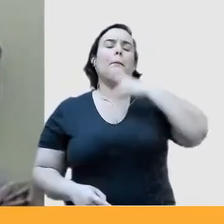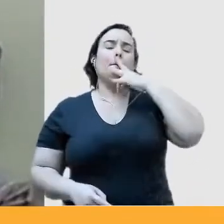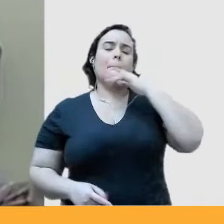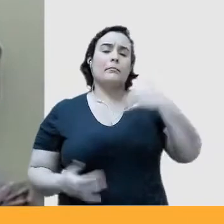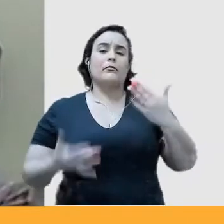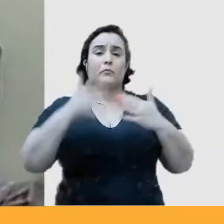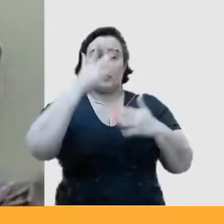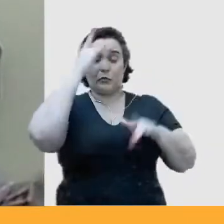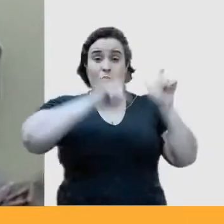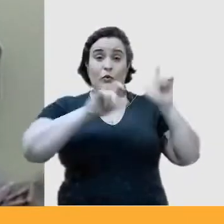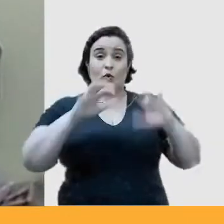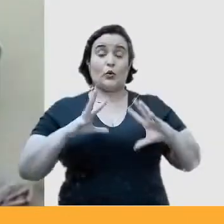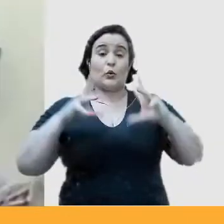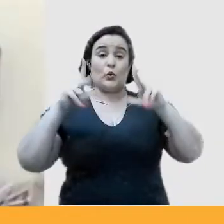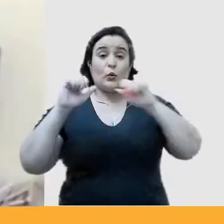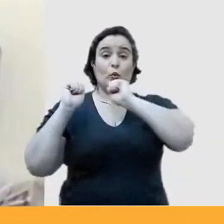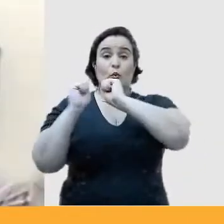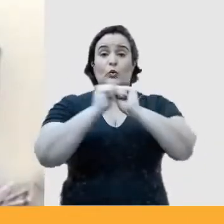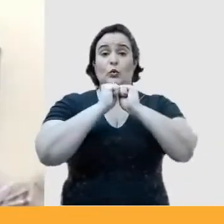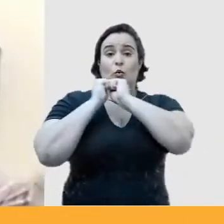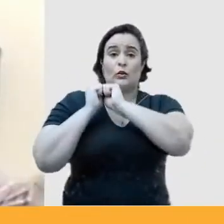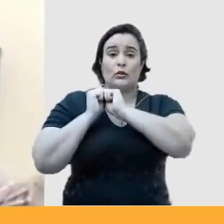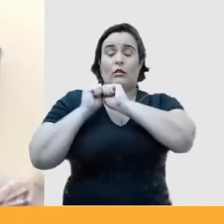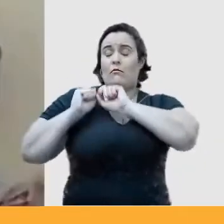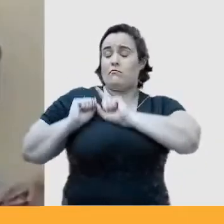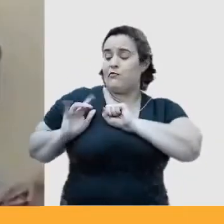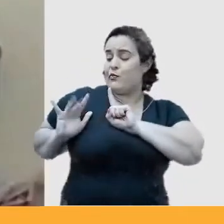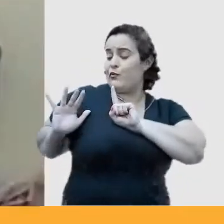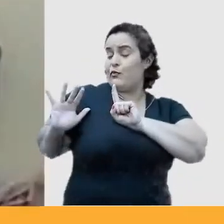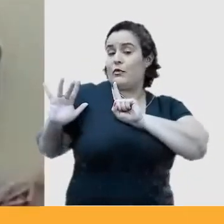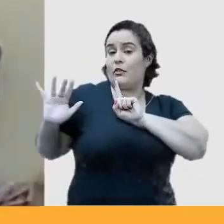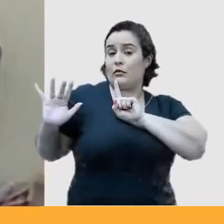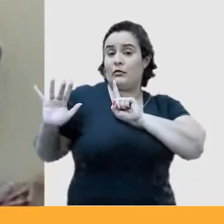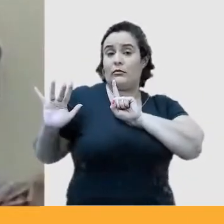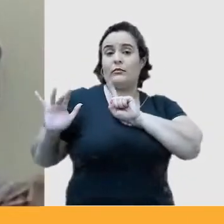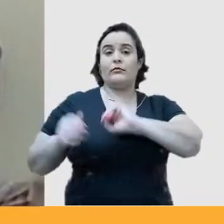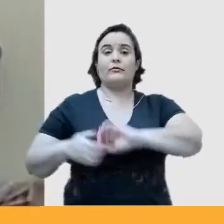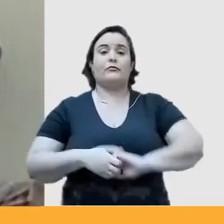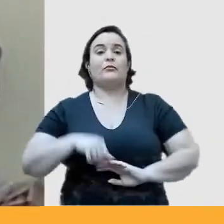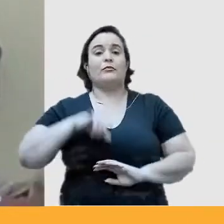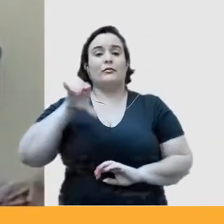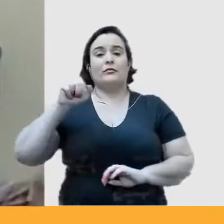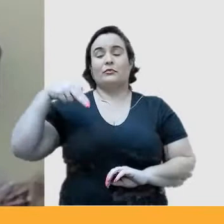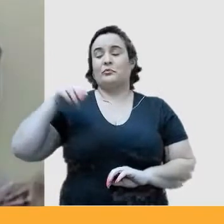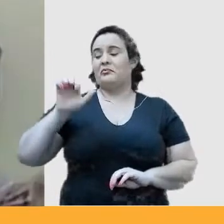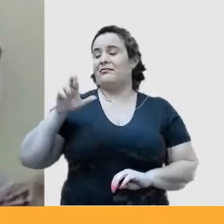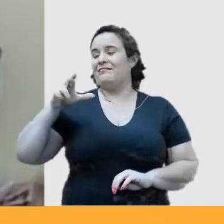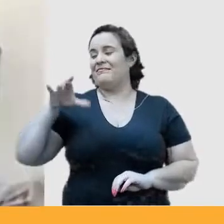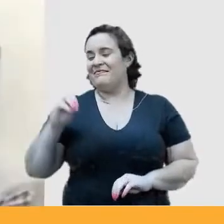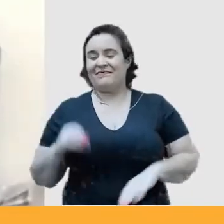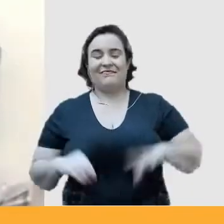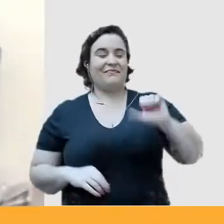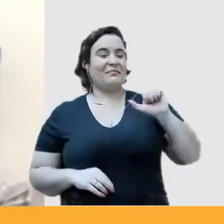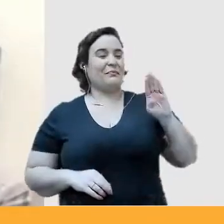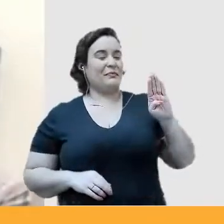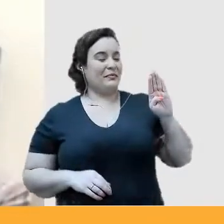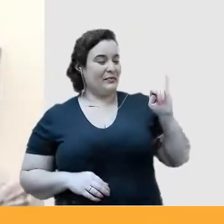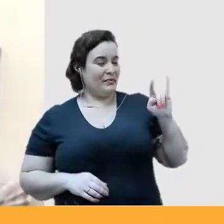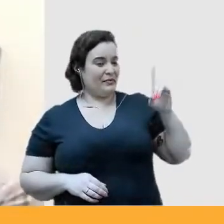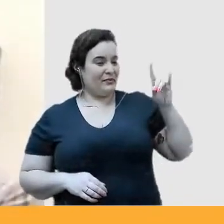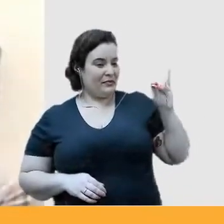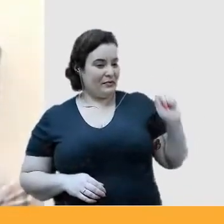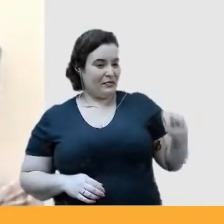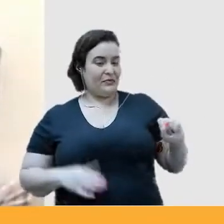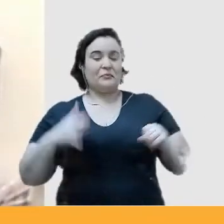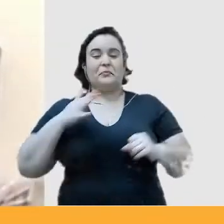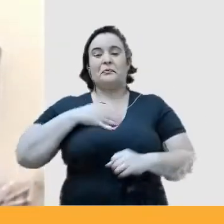todas aqui comigo, do meu lado aqui, Janá Garcia está aqui, Abdias está junto comigo, e meu pai está aqui atrás de mim, me dando uma